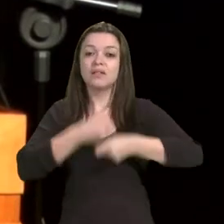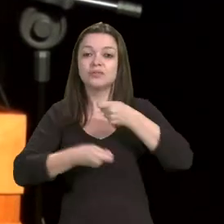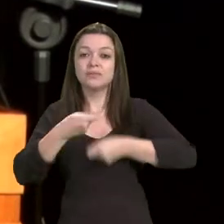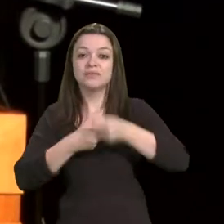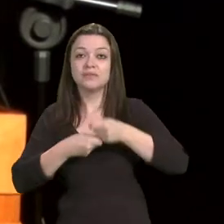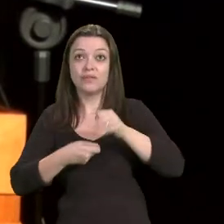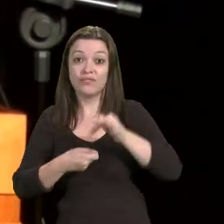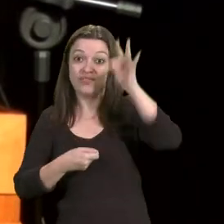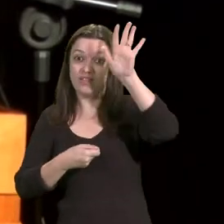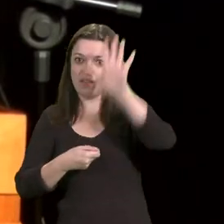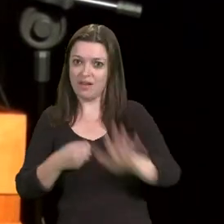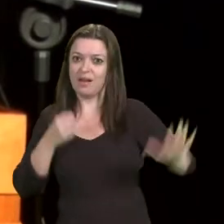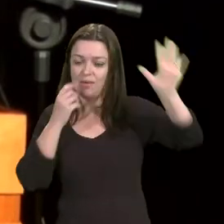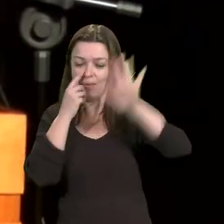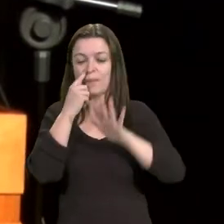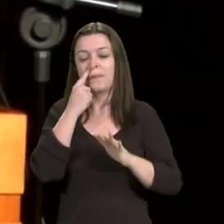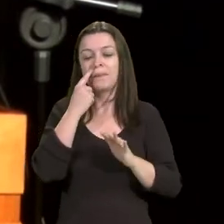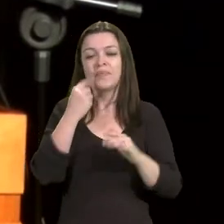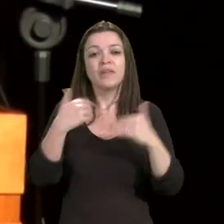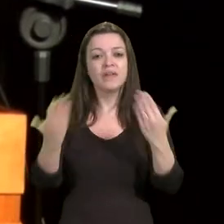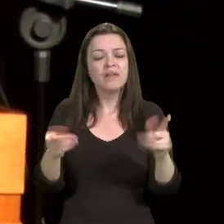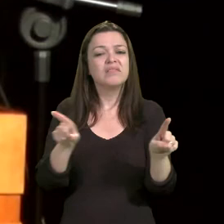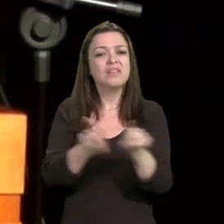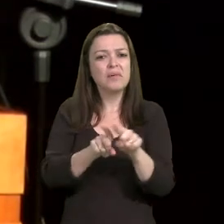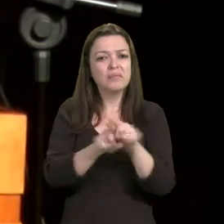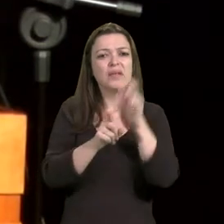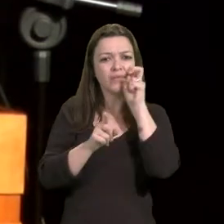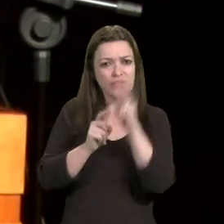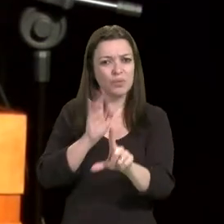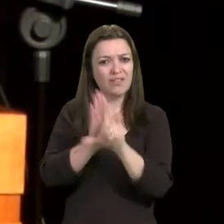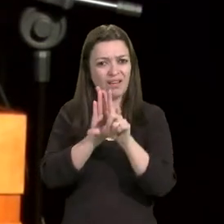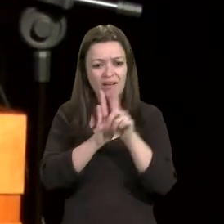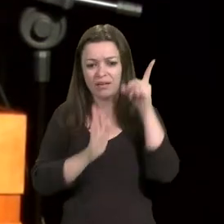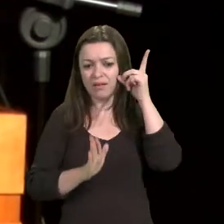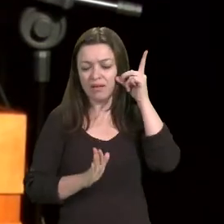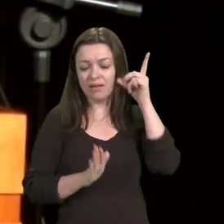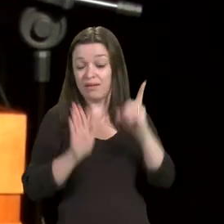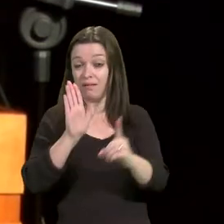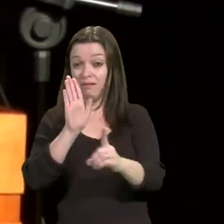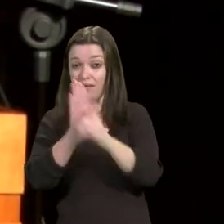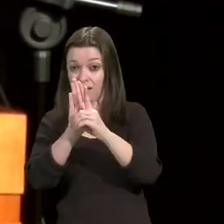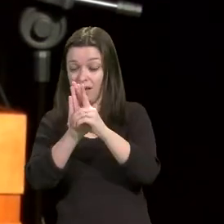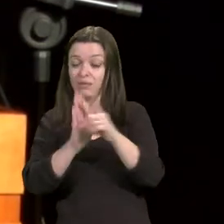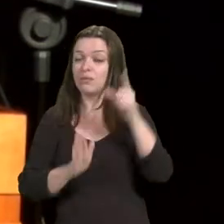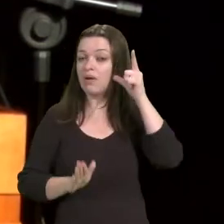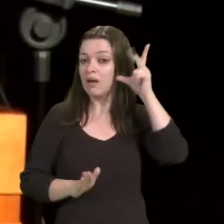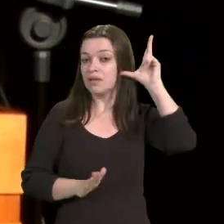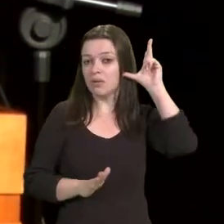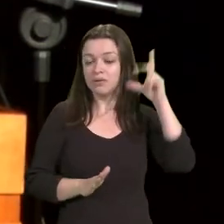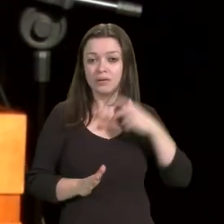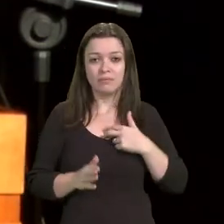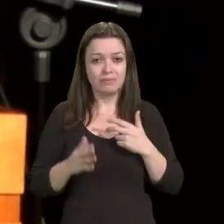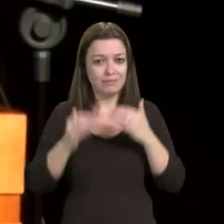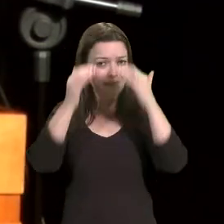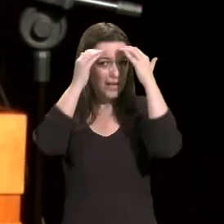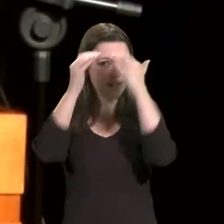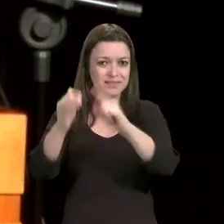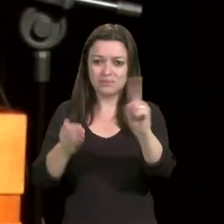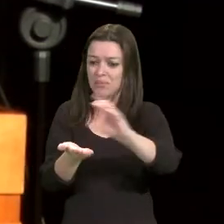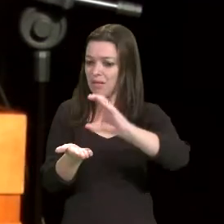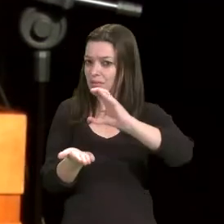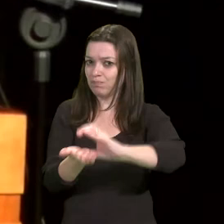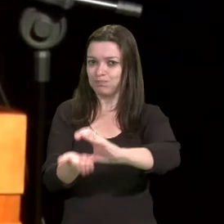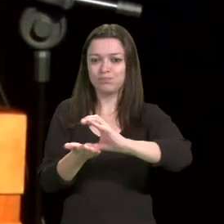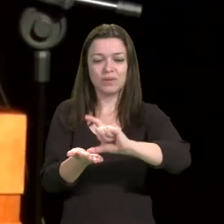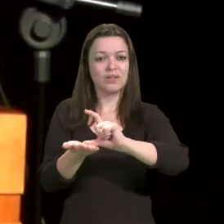Mais um decreto, ao meu ver, inconstitucional, segundo o qual caberá